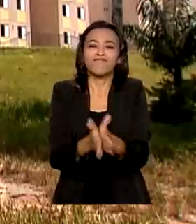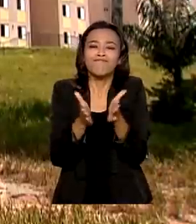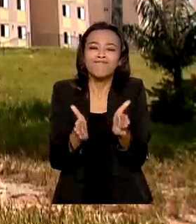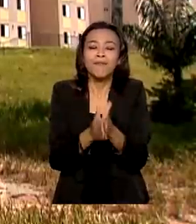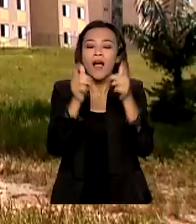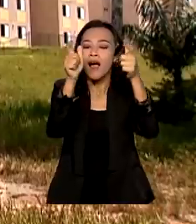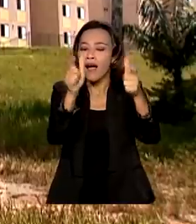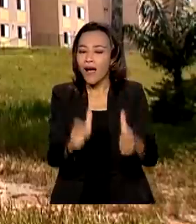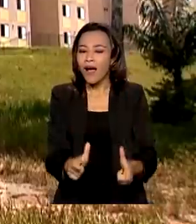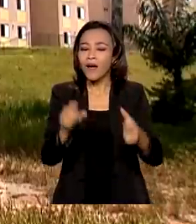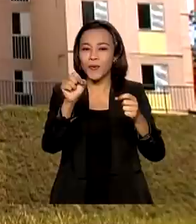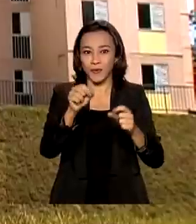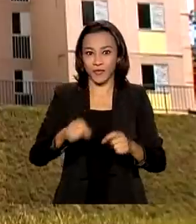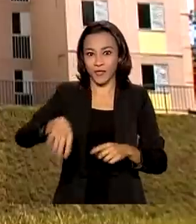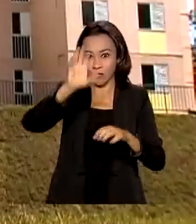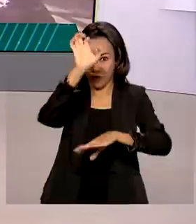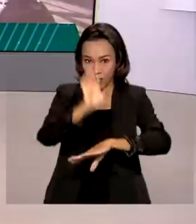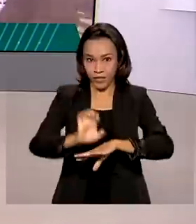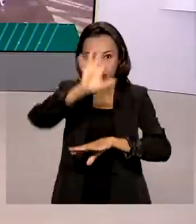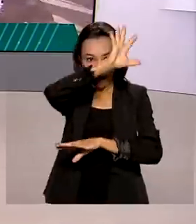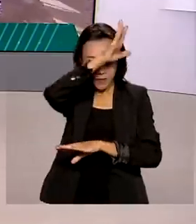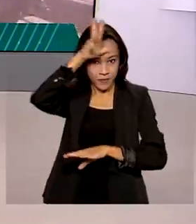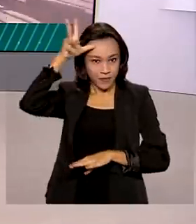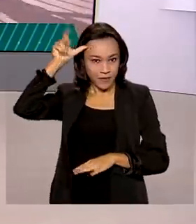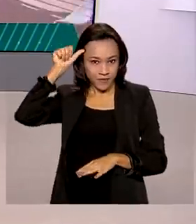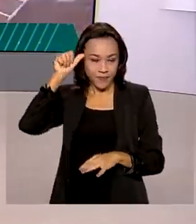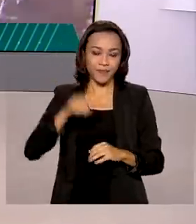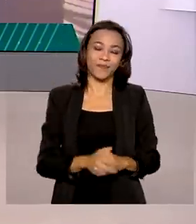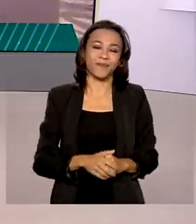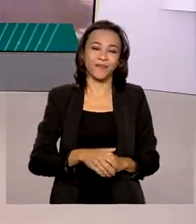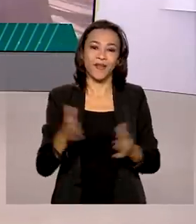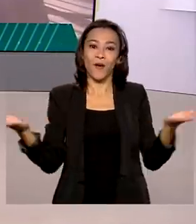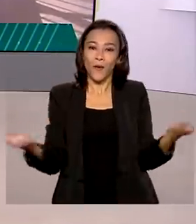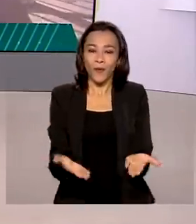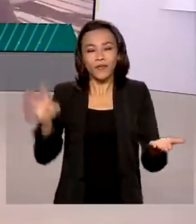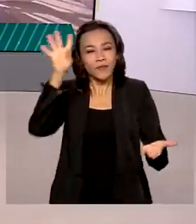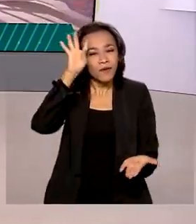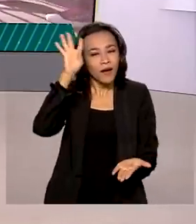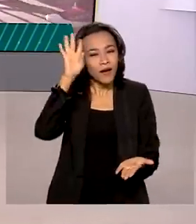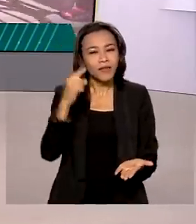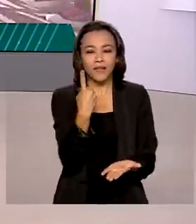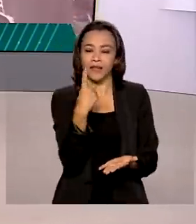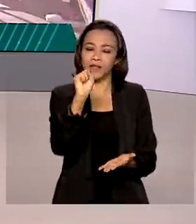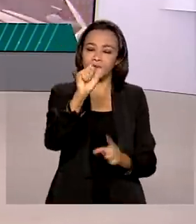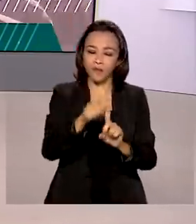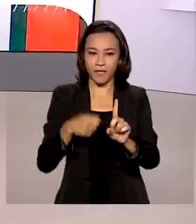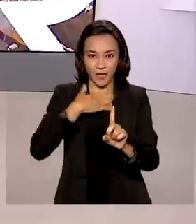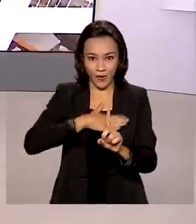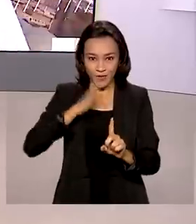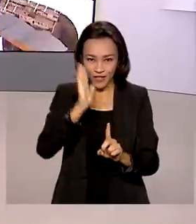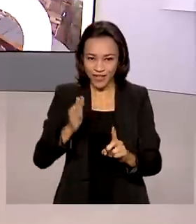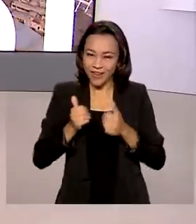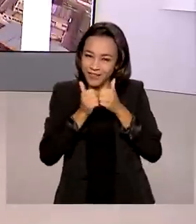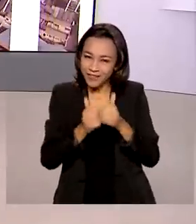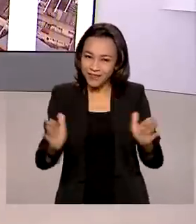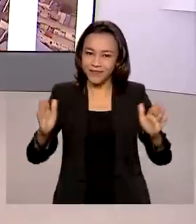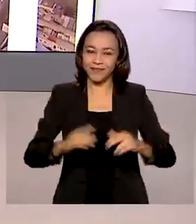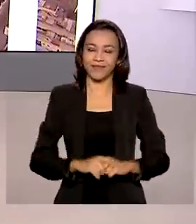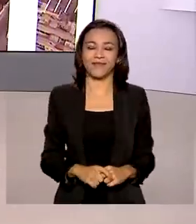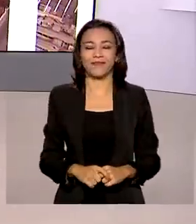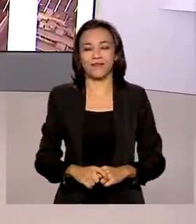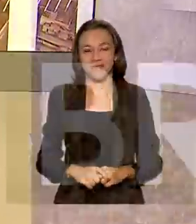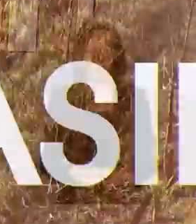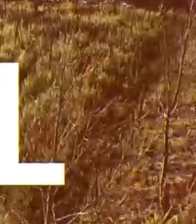vez em Manaus, no Amazonas. O Brasil em Dia desta quarta-feira, 18 de agosto, já está começando.